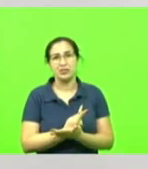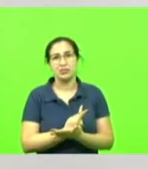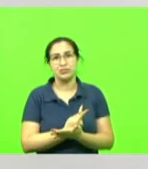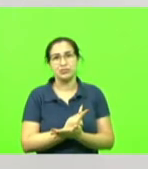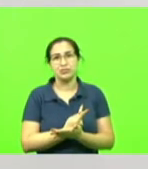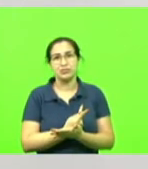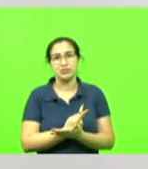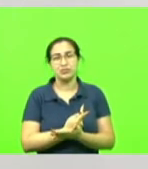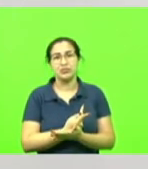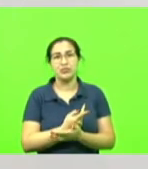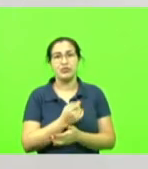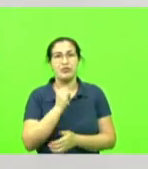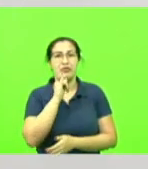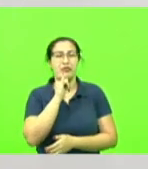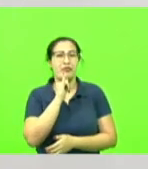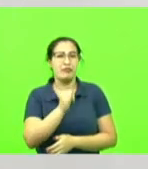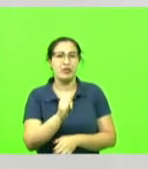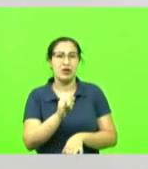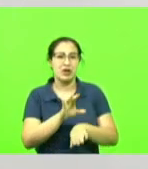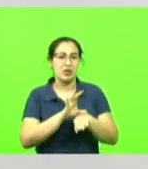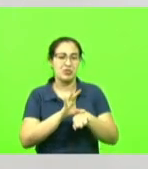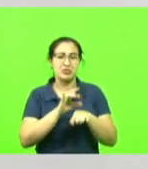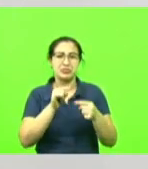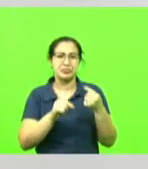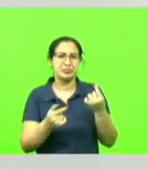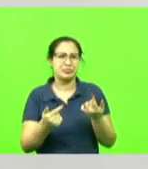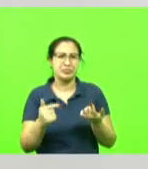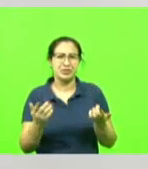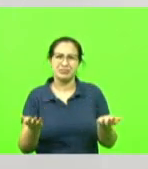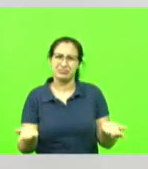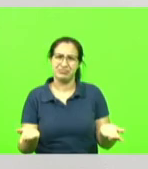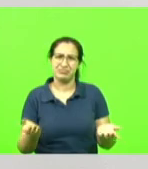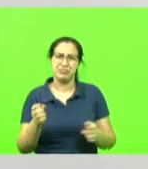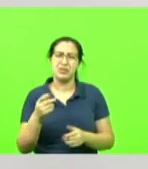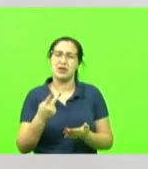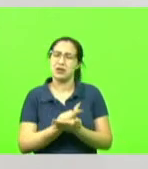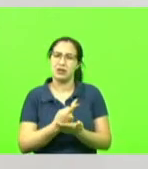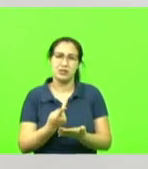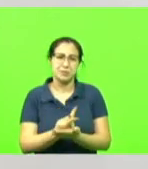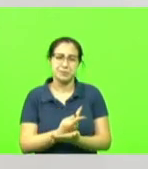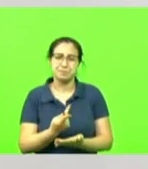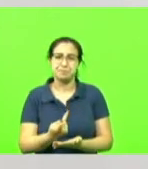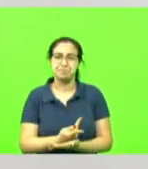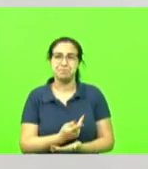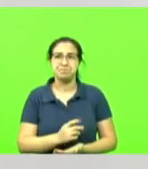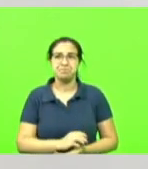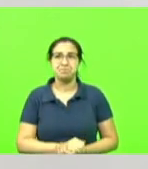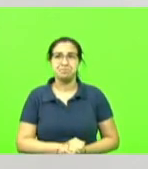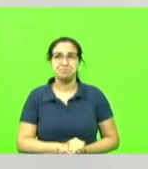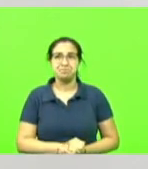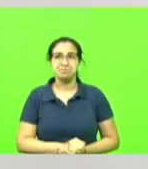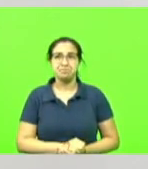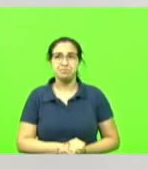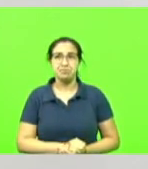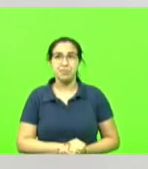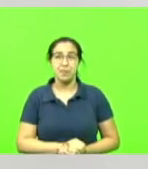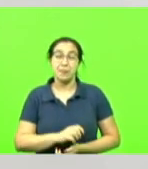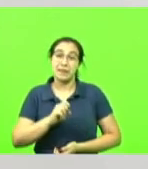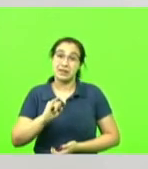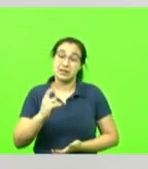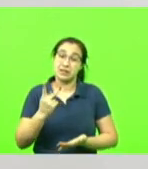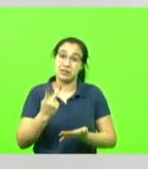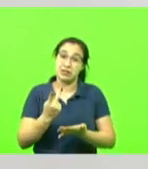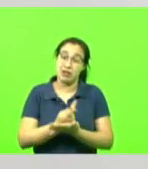inconstitucionalidade dela na Comissão de Constituição e Justiça. Houve erro, sim. Se esse erro é proposital ou não,